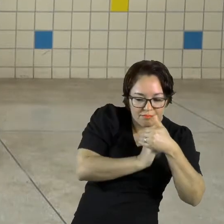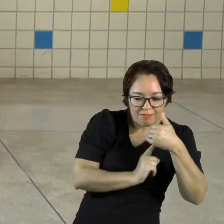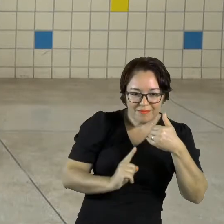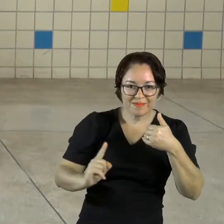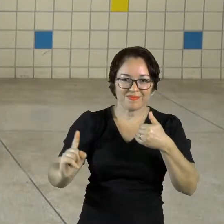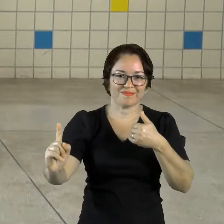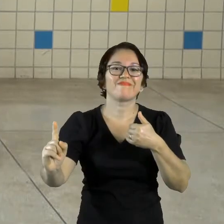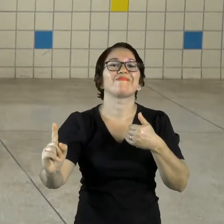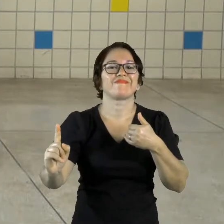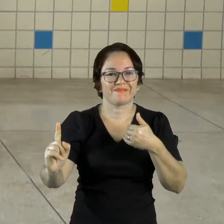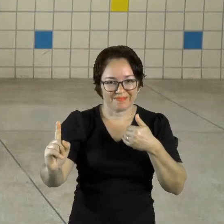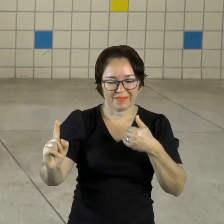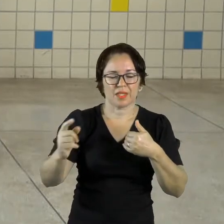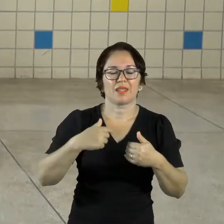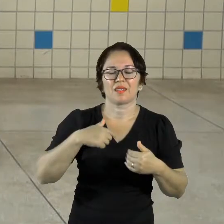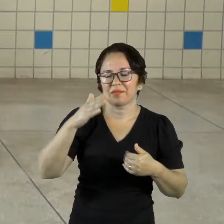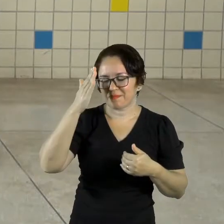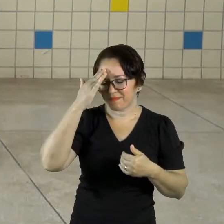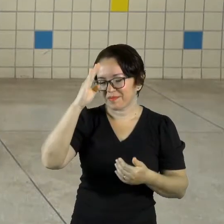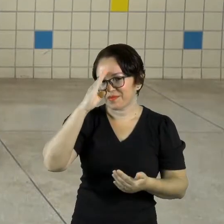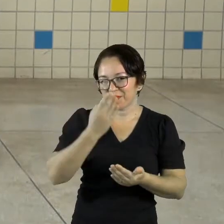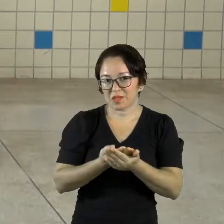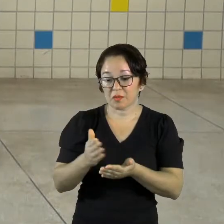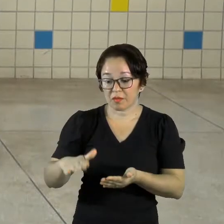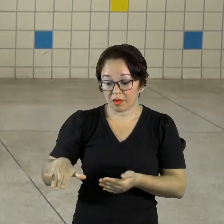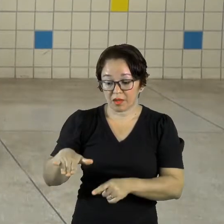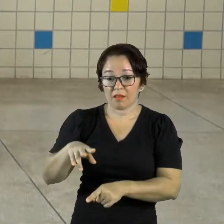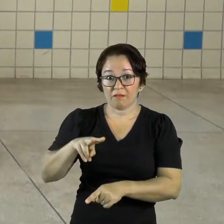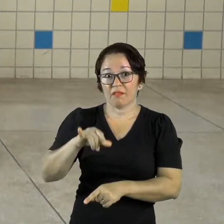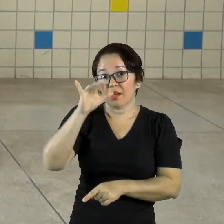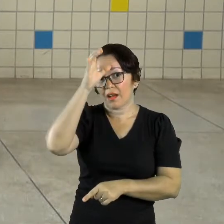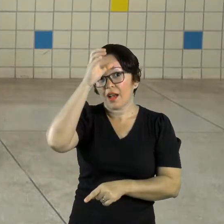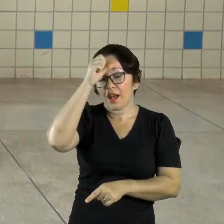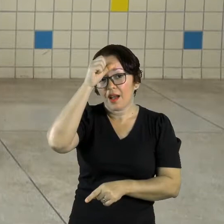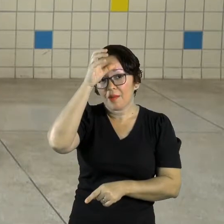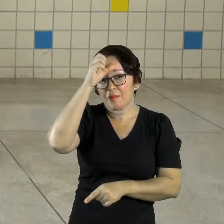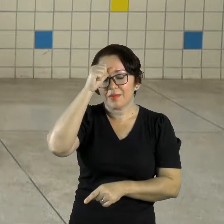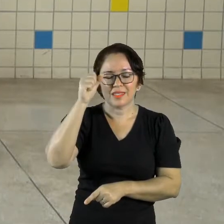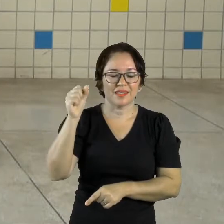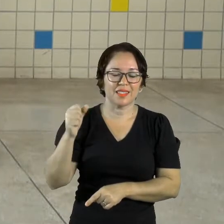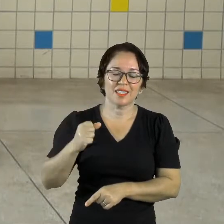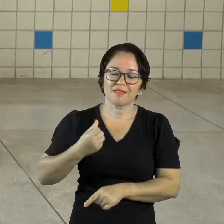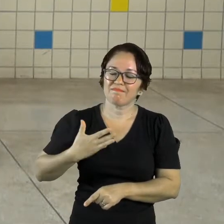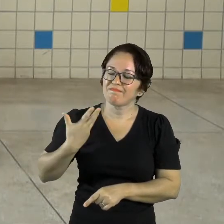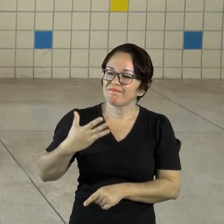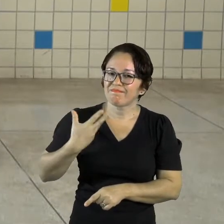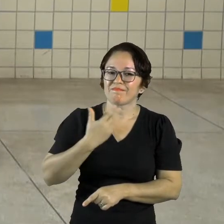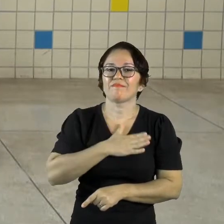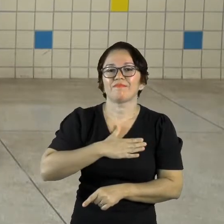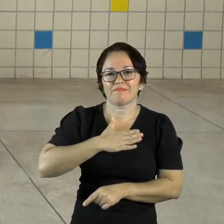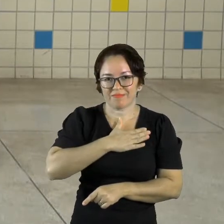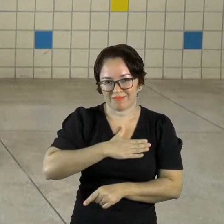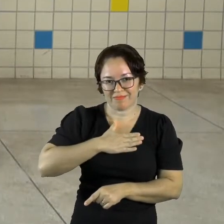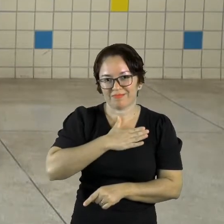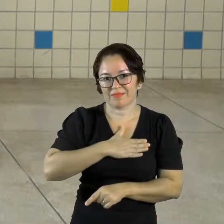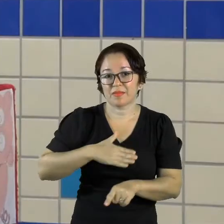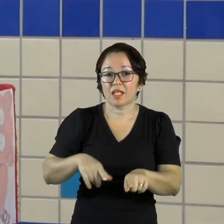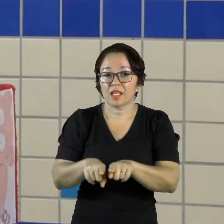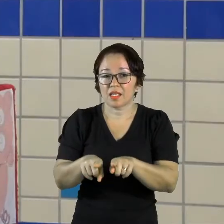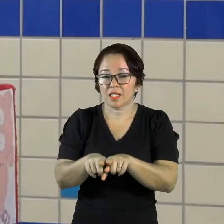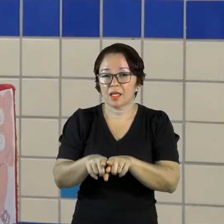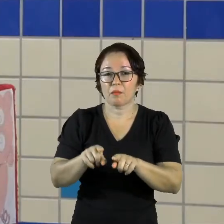certeza que a sua criança irá aprender De uma maneira mais divertida e significativa